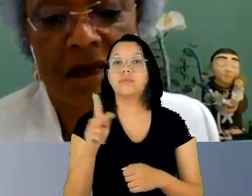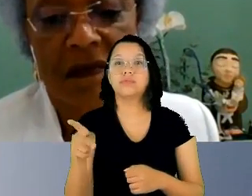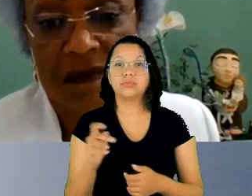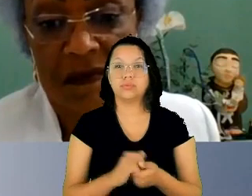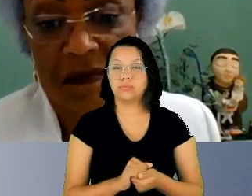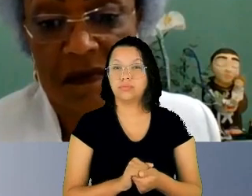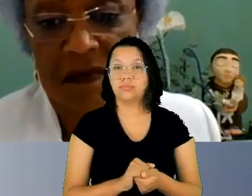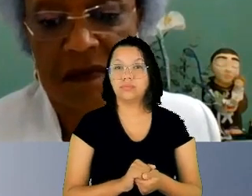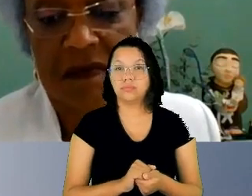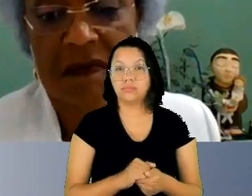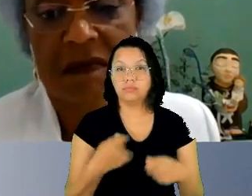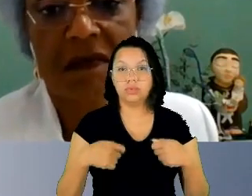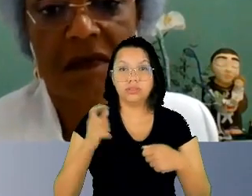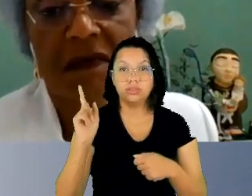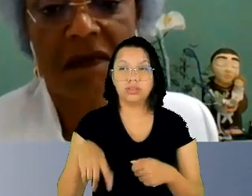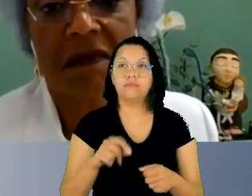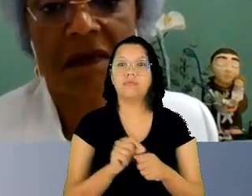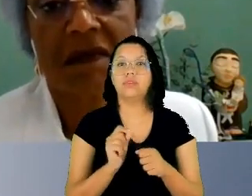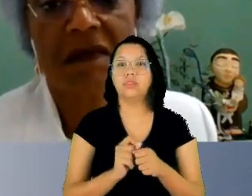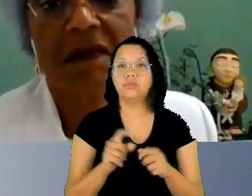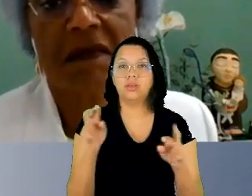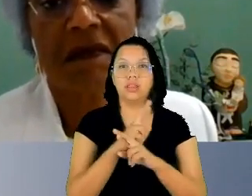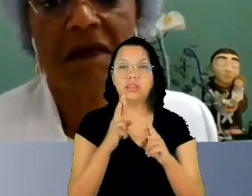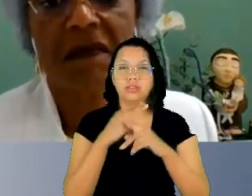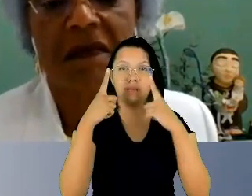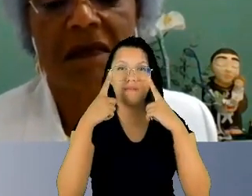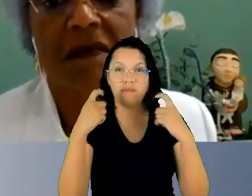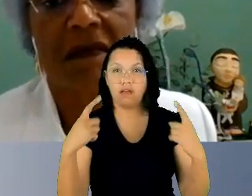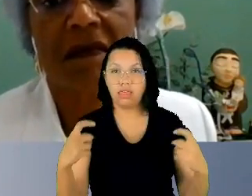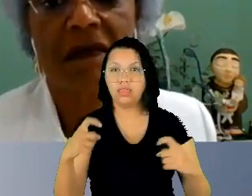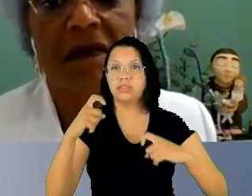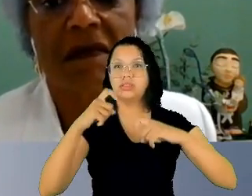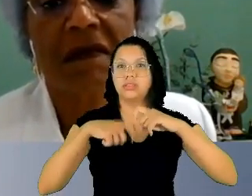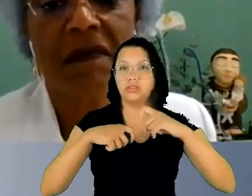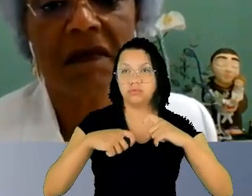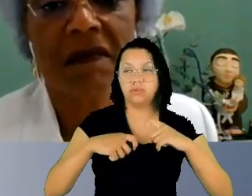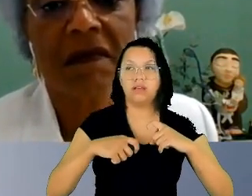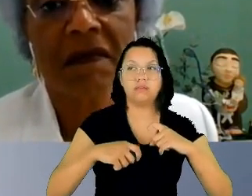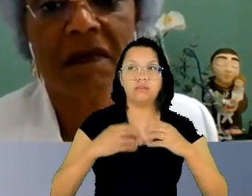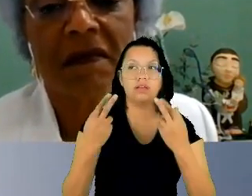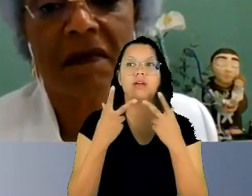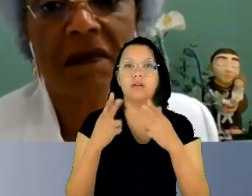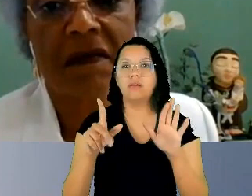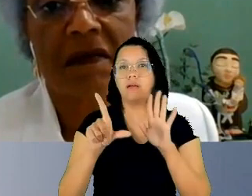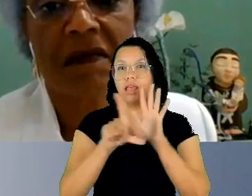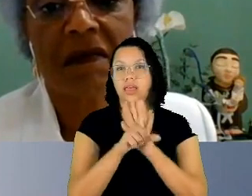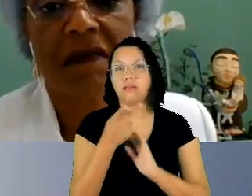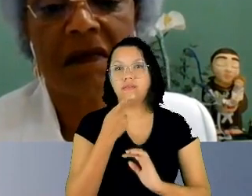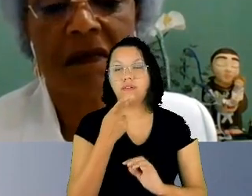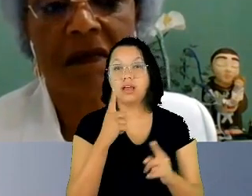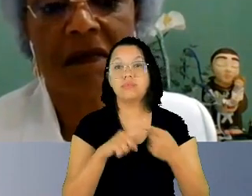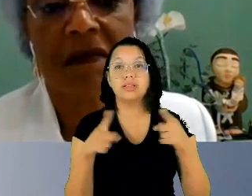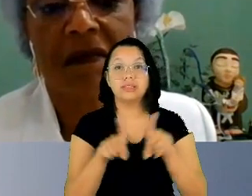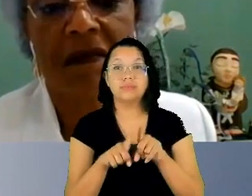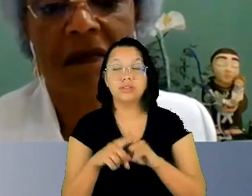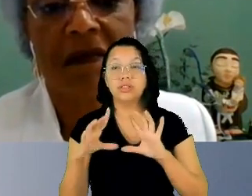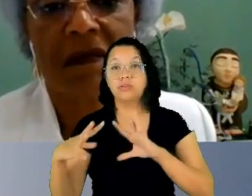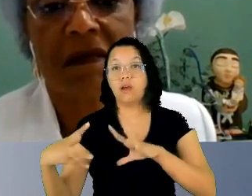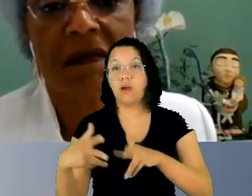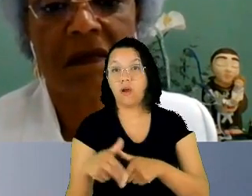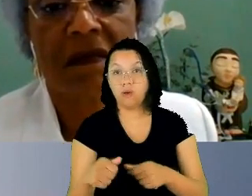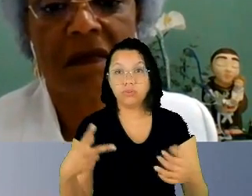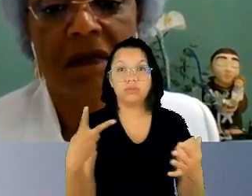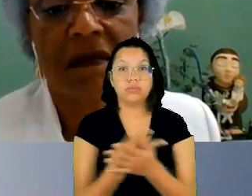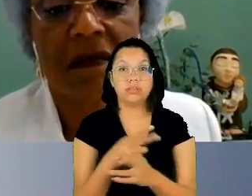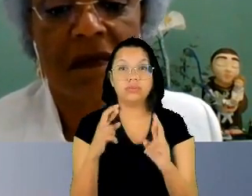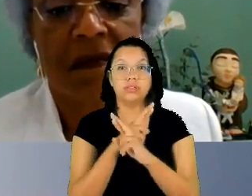violência sexual como a lei de importação sexual mas também em todos os casos que se relacionam às questões de gênero